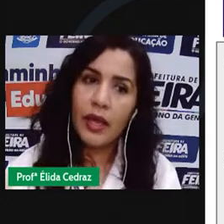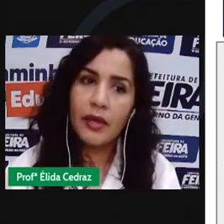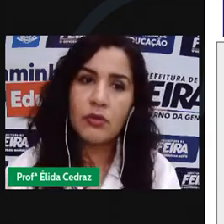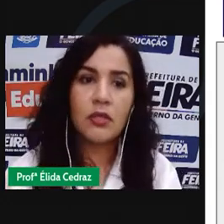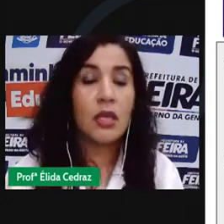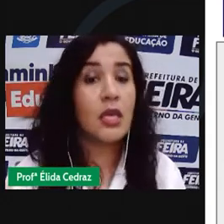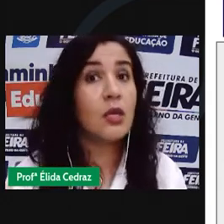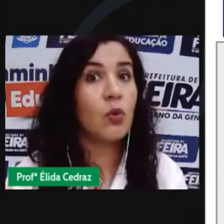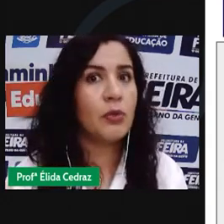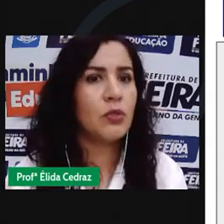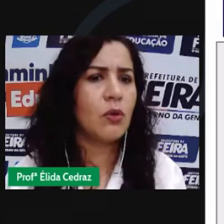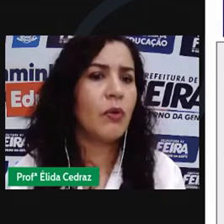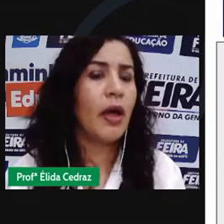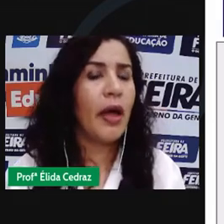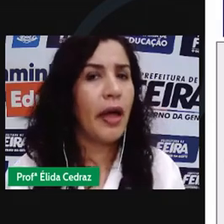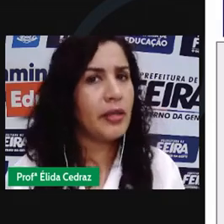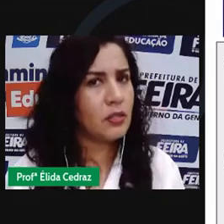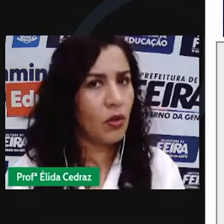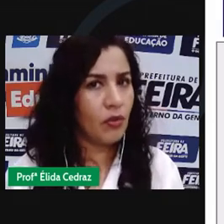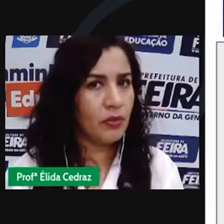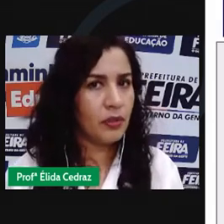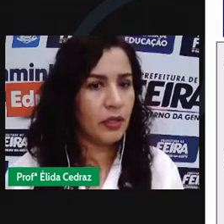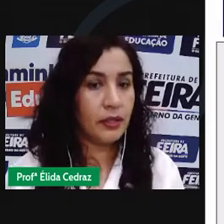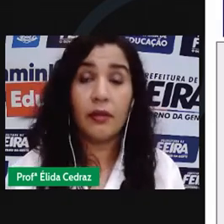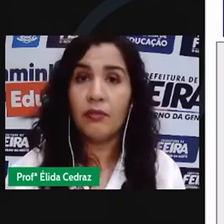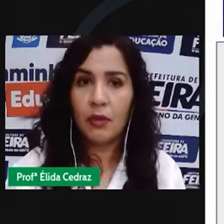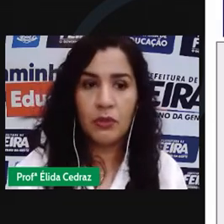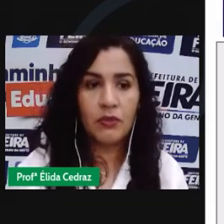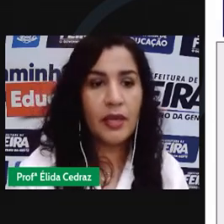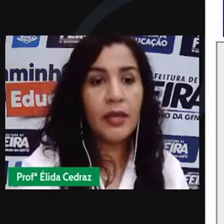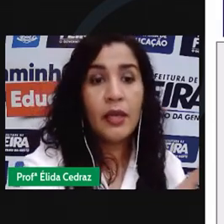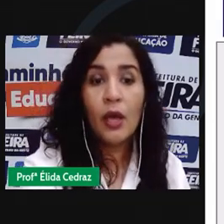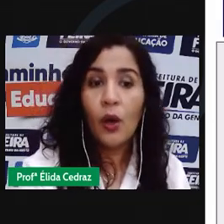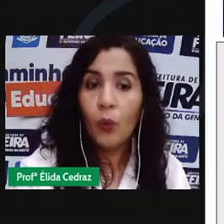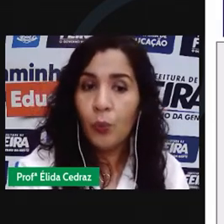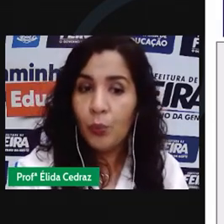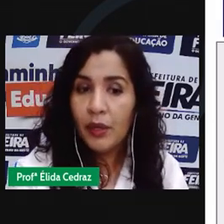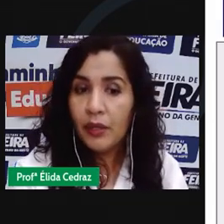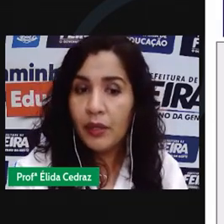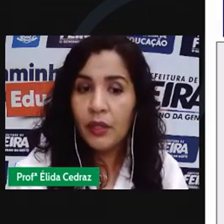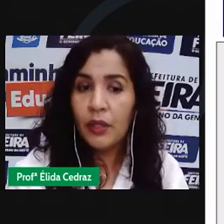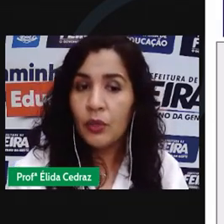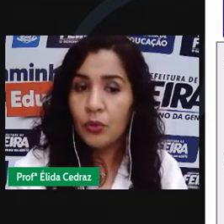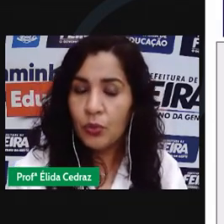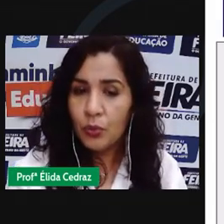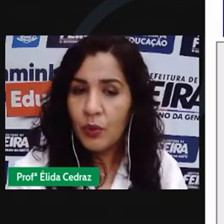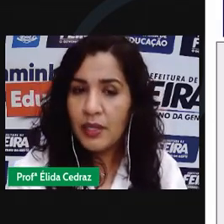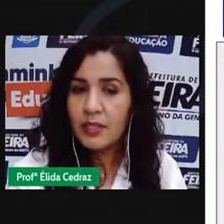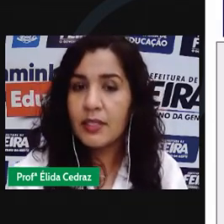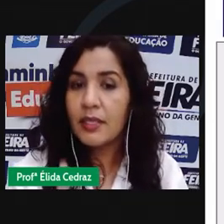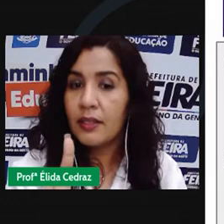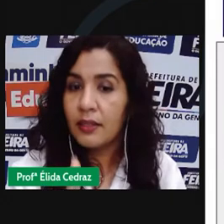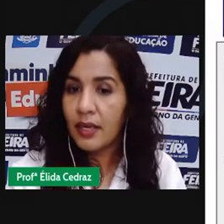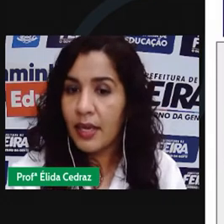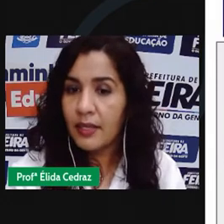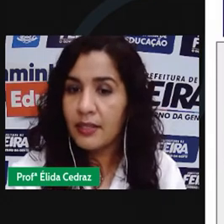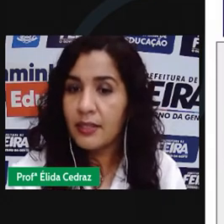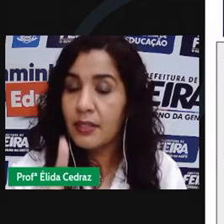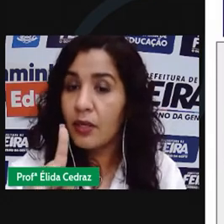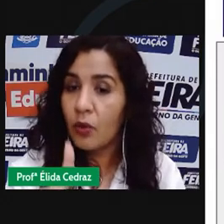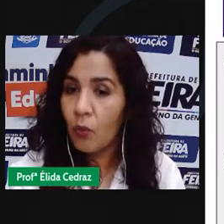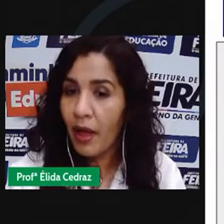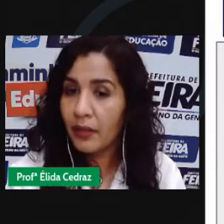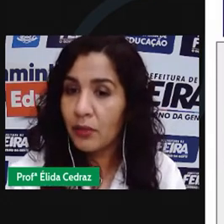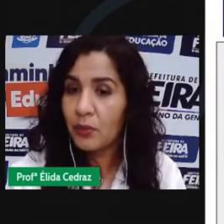os horários. Ele começou às 9 e 15. Vamos ver? 1 2 3